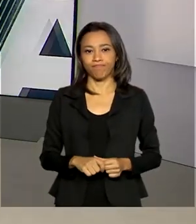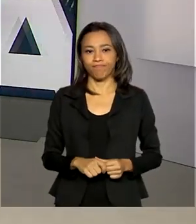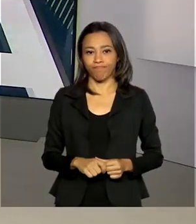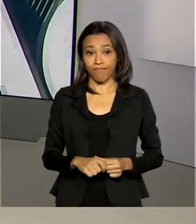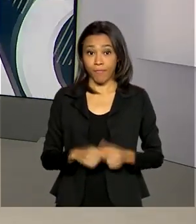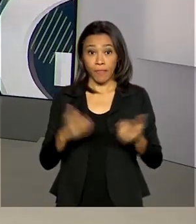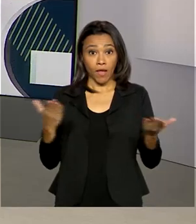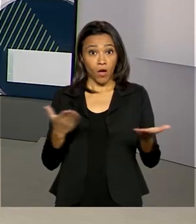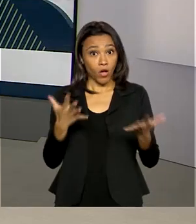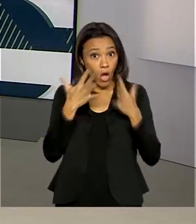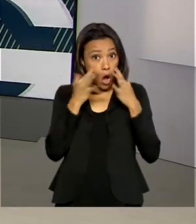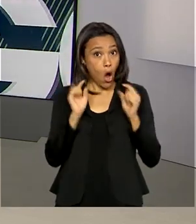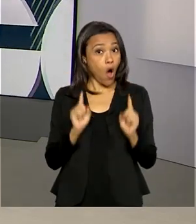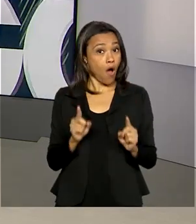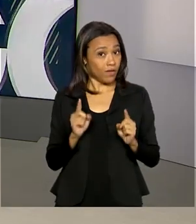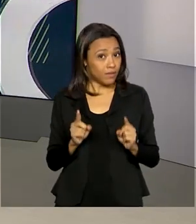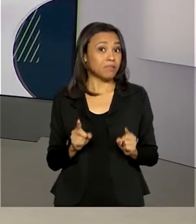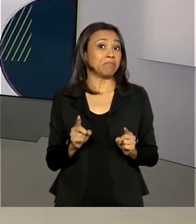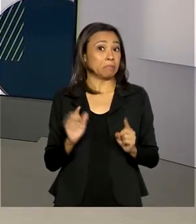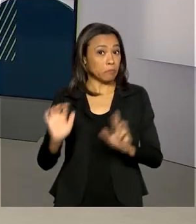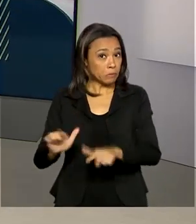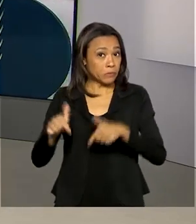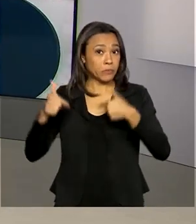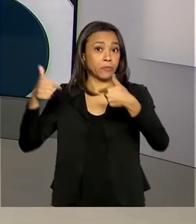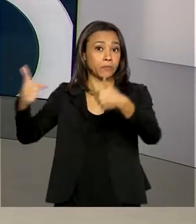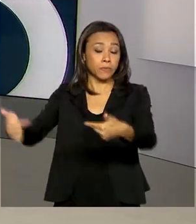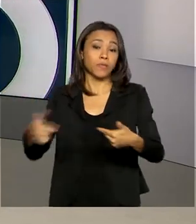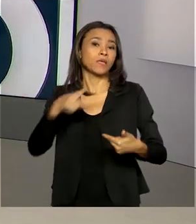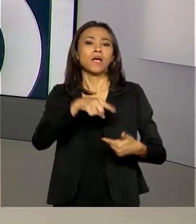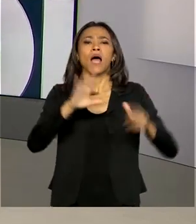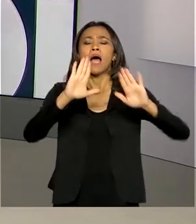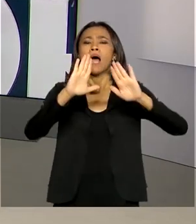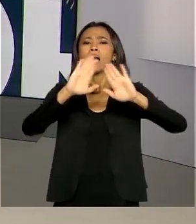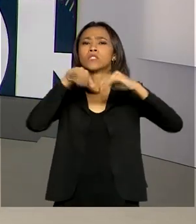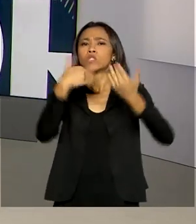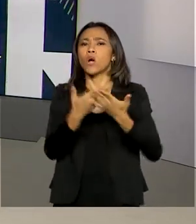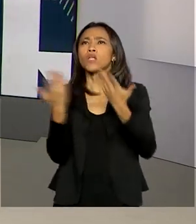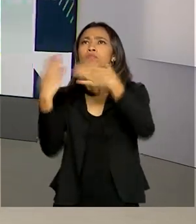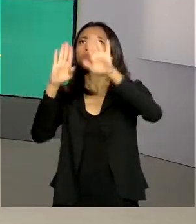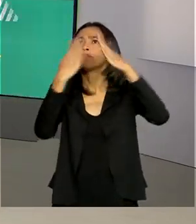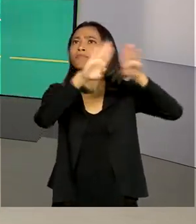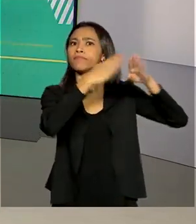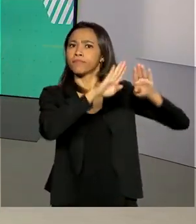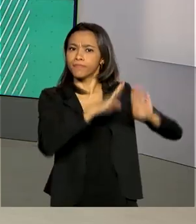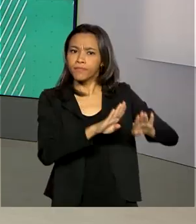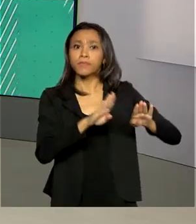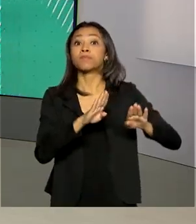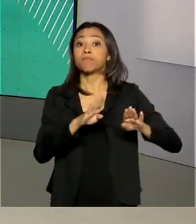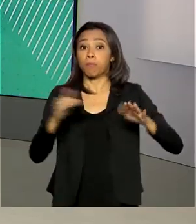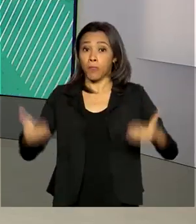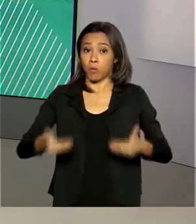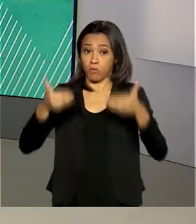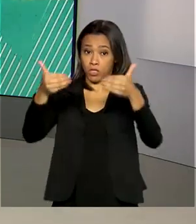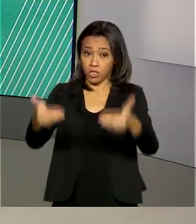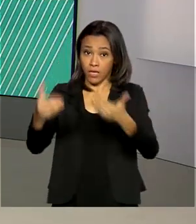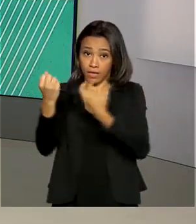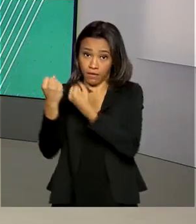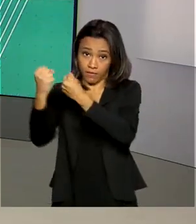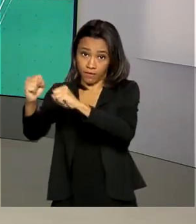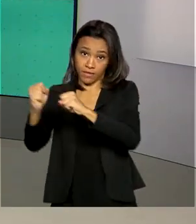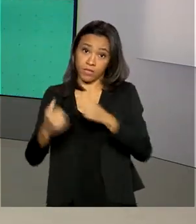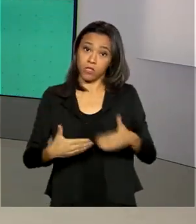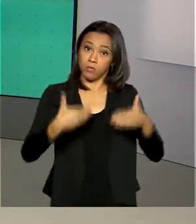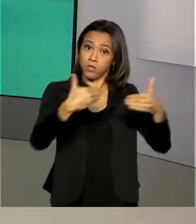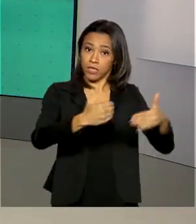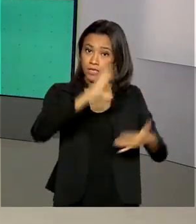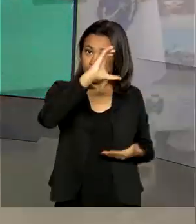Agora, olha só esta iniciativa. Com a interrupção do funcionamento das escolas, os Ministérios da Defesa e da Cidadania